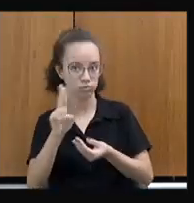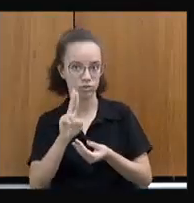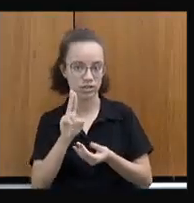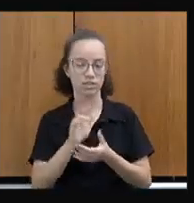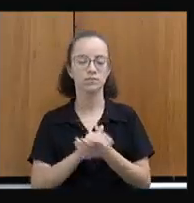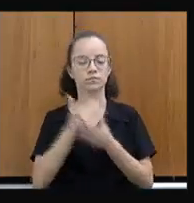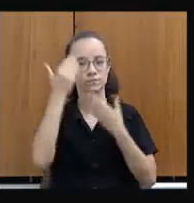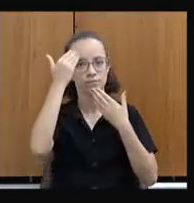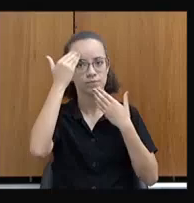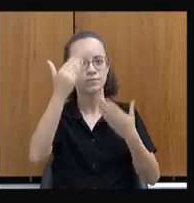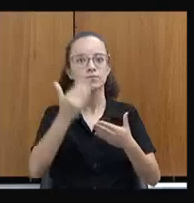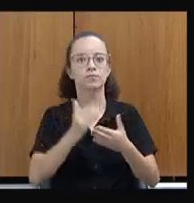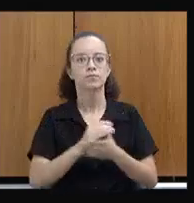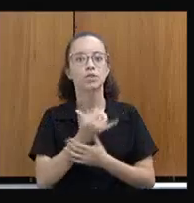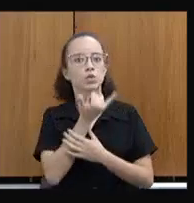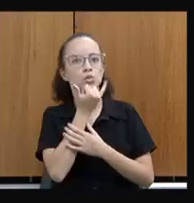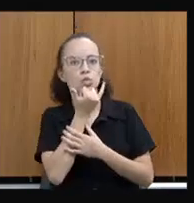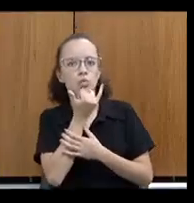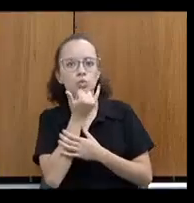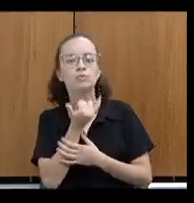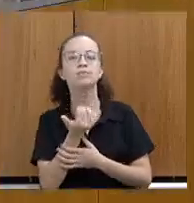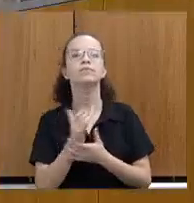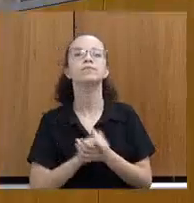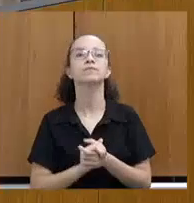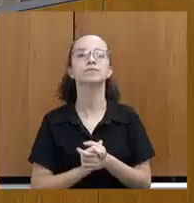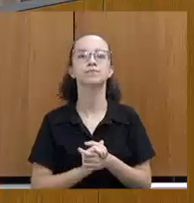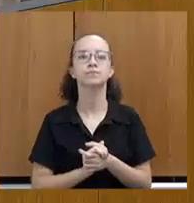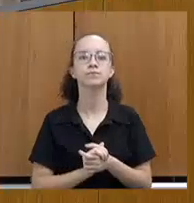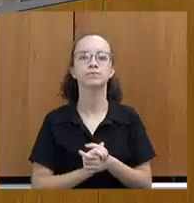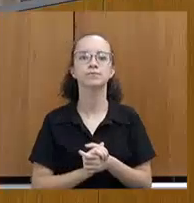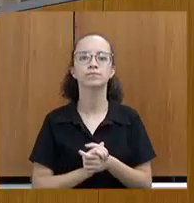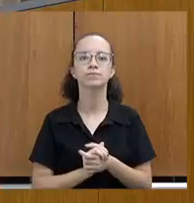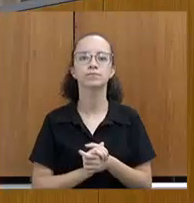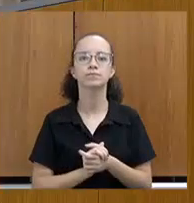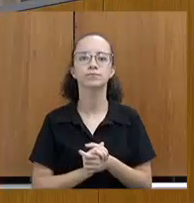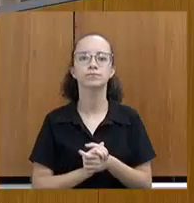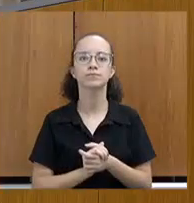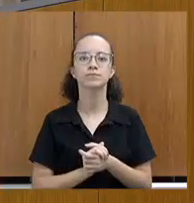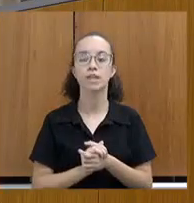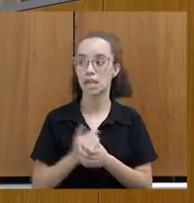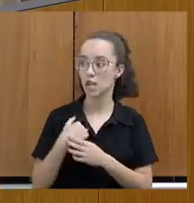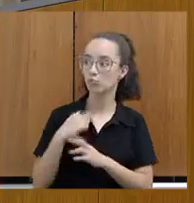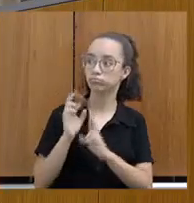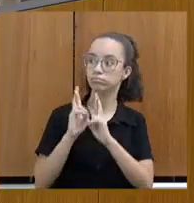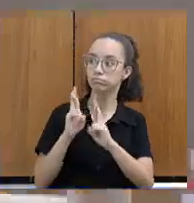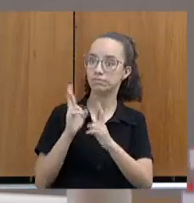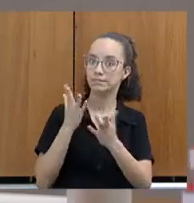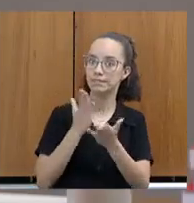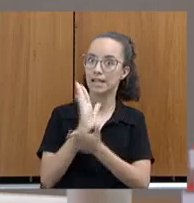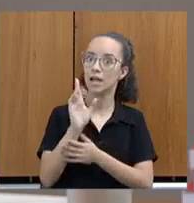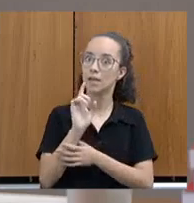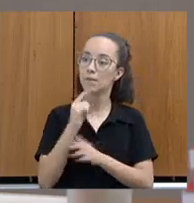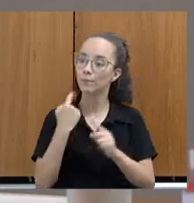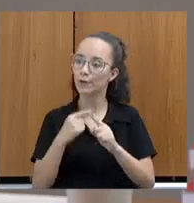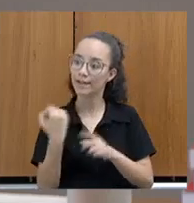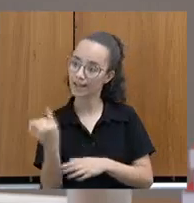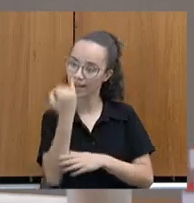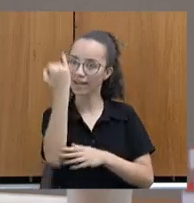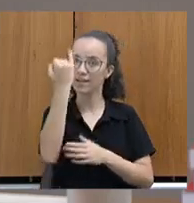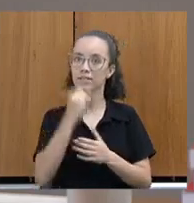Obrigada mais uma vez. Posso falar? Estou torcendo, viu, deputada, para o FEM ser aprovado, que para nós é muito importante.